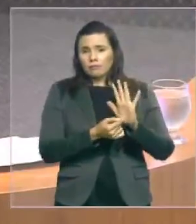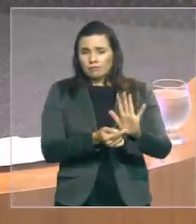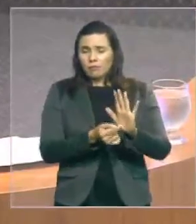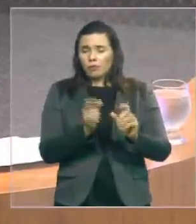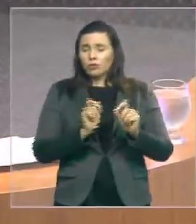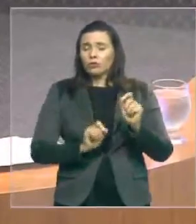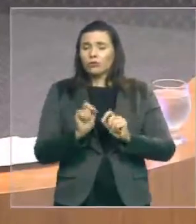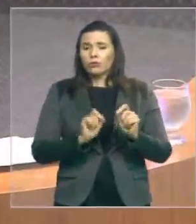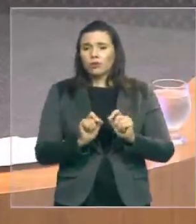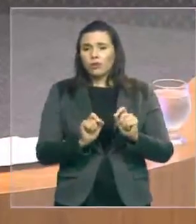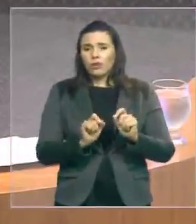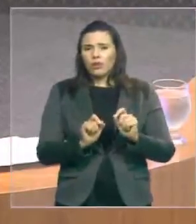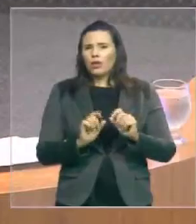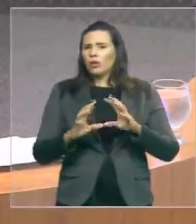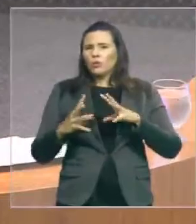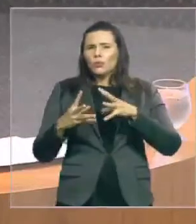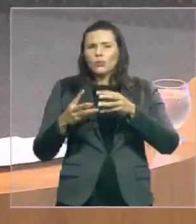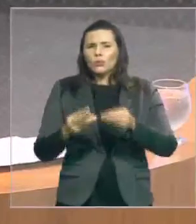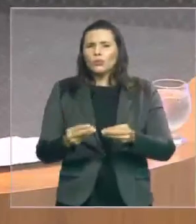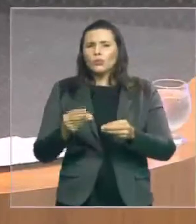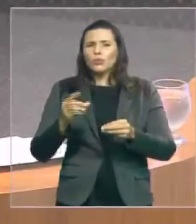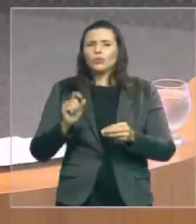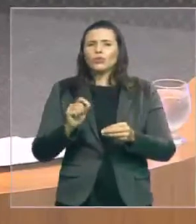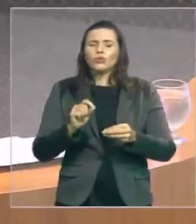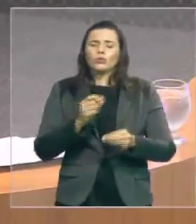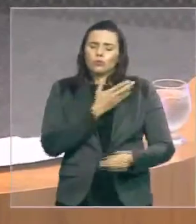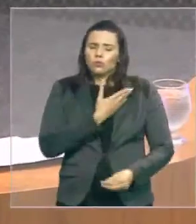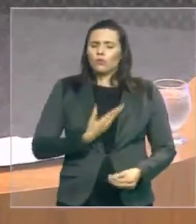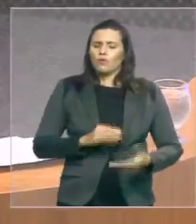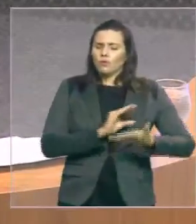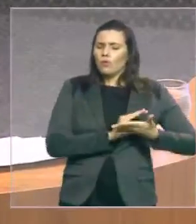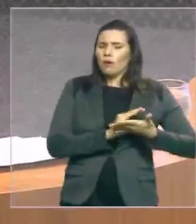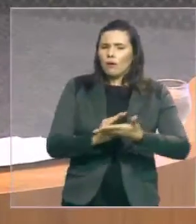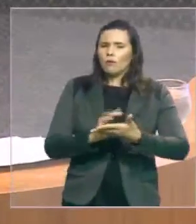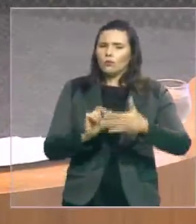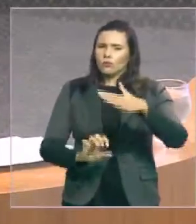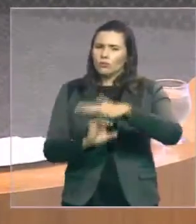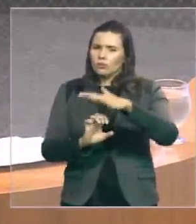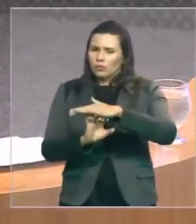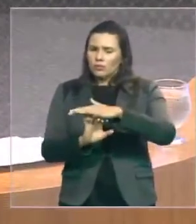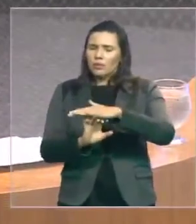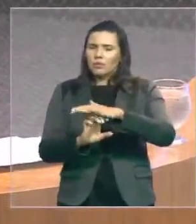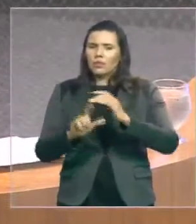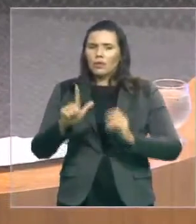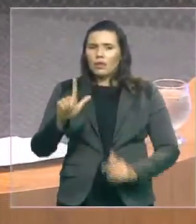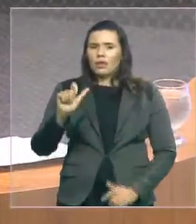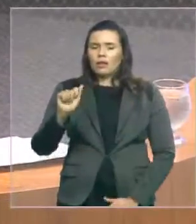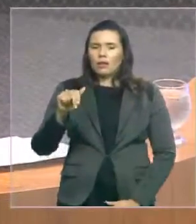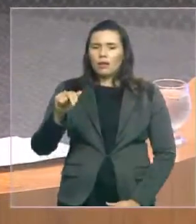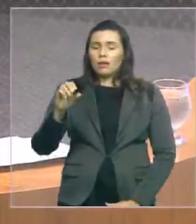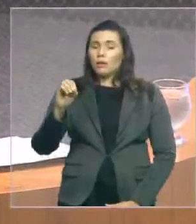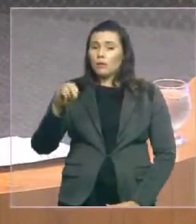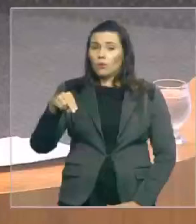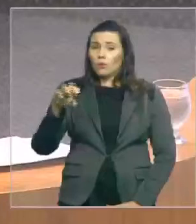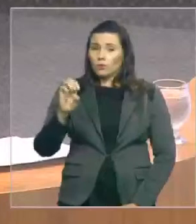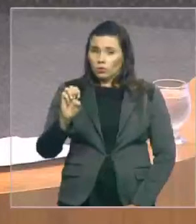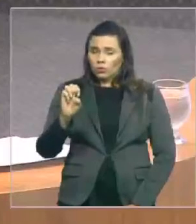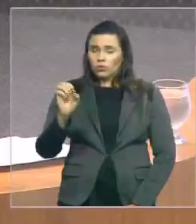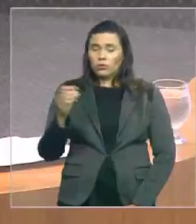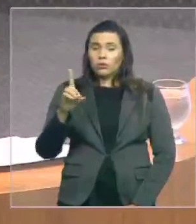a empresa do Laiones da Silva Nascimento, os repasses do governo,